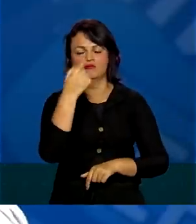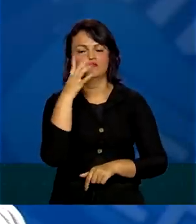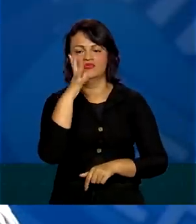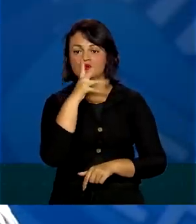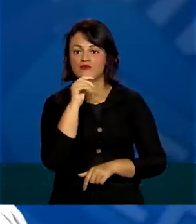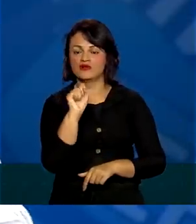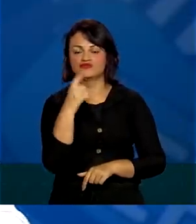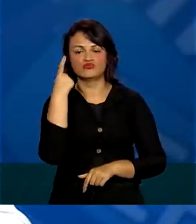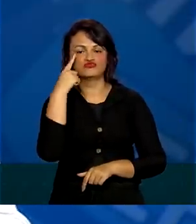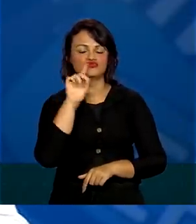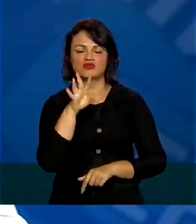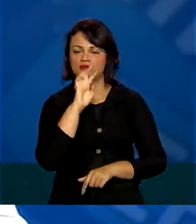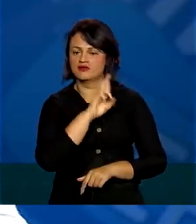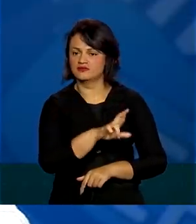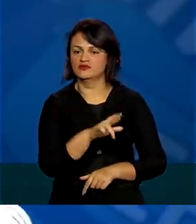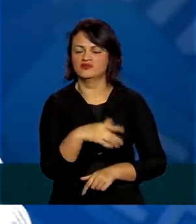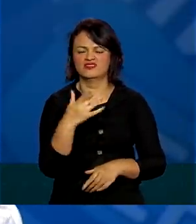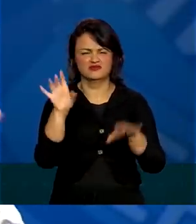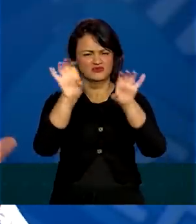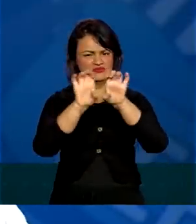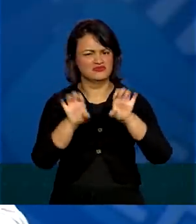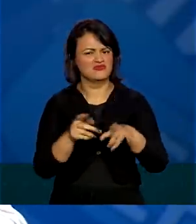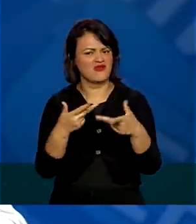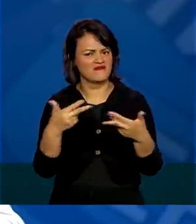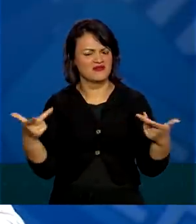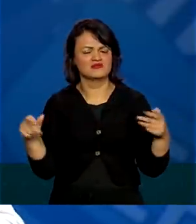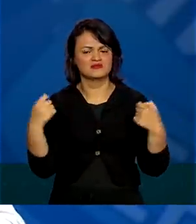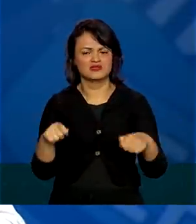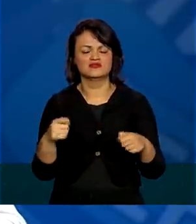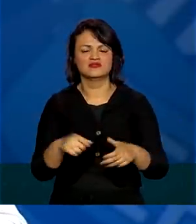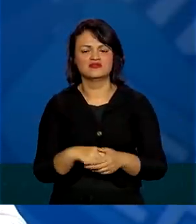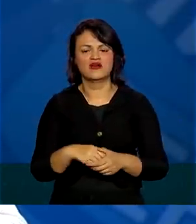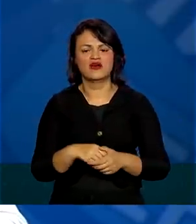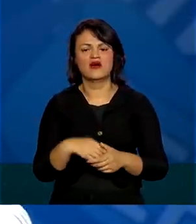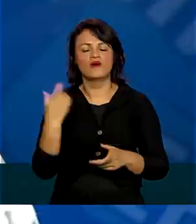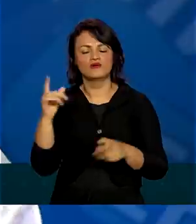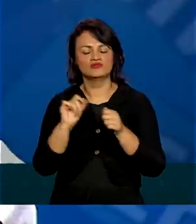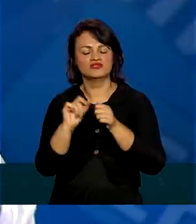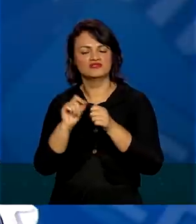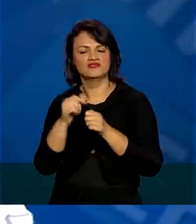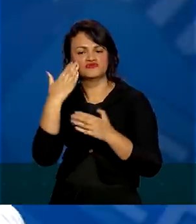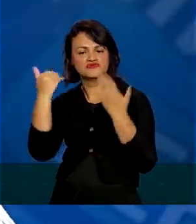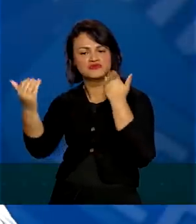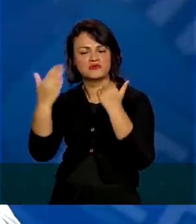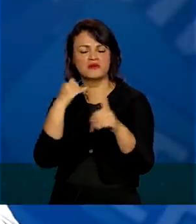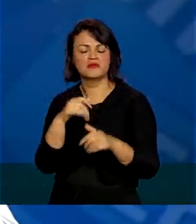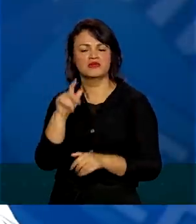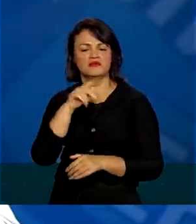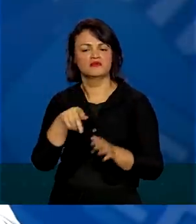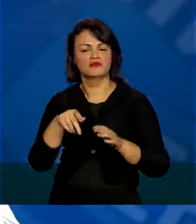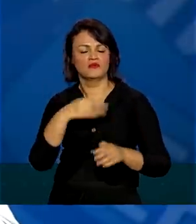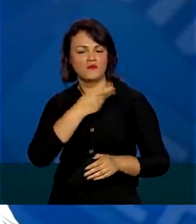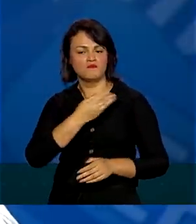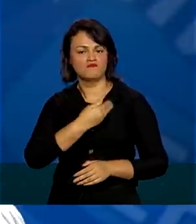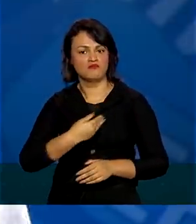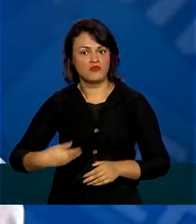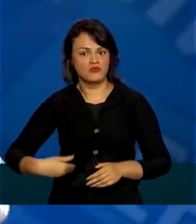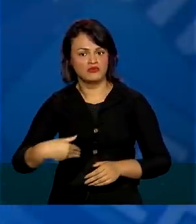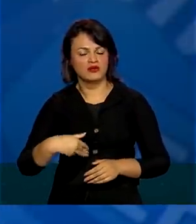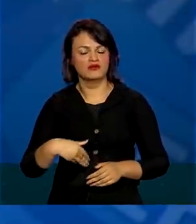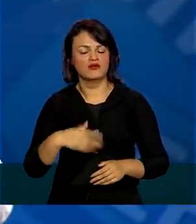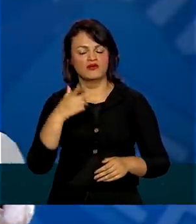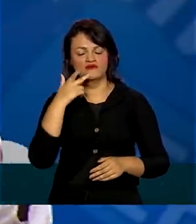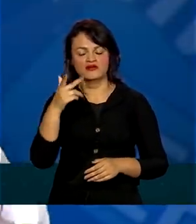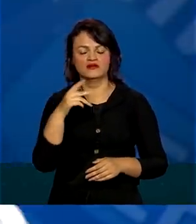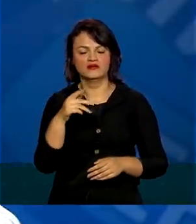engloba muitas estruturas. Hoje nós fizemos o chamamento público. Deveremos agora trabalhar com um